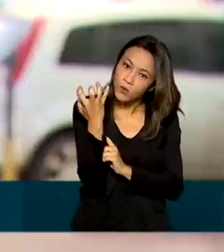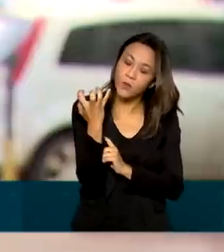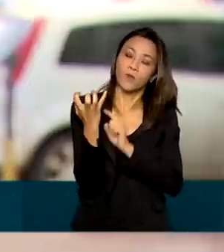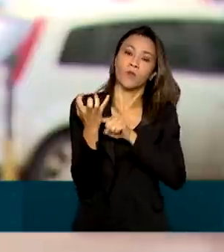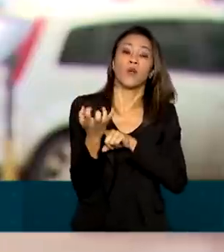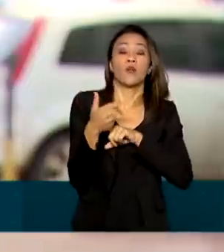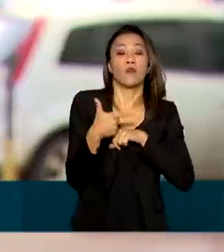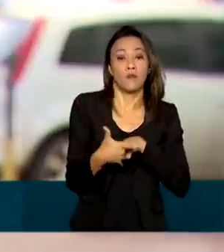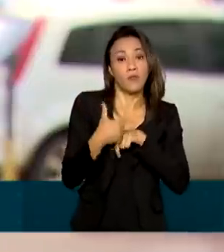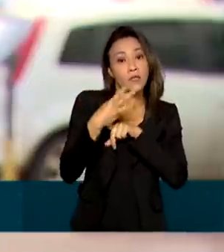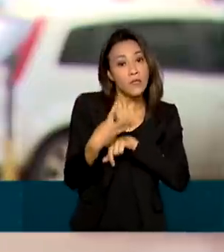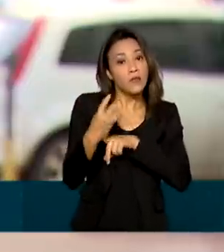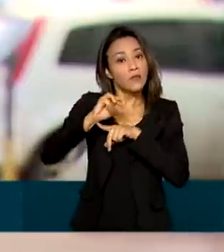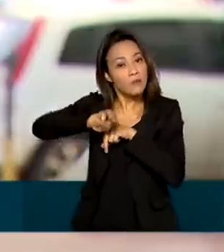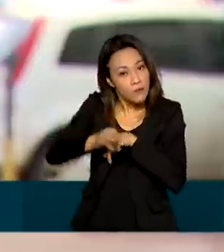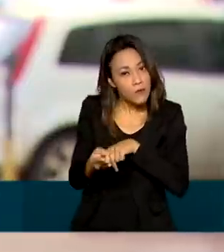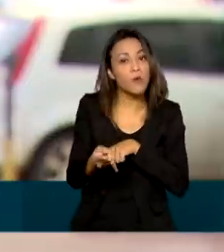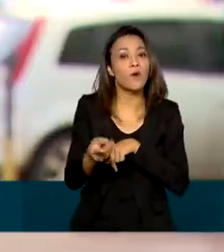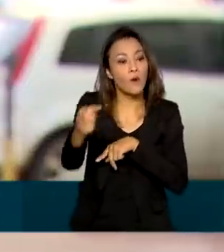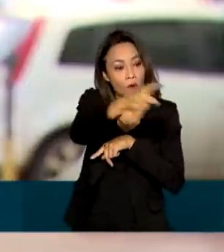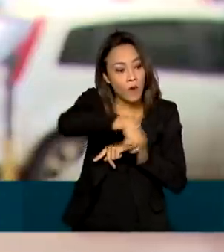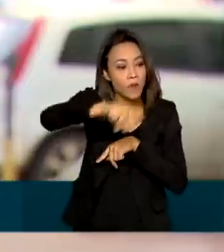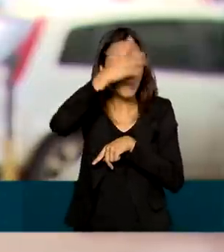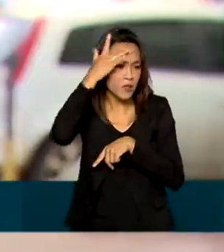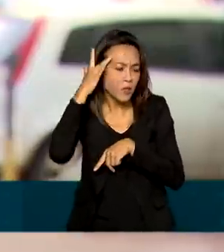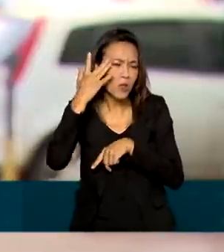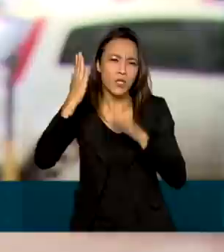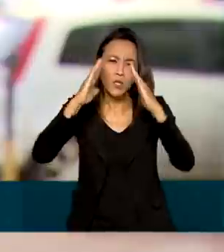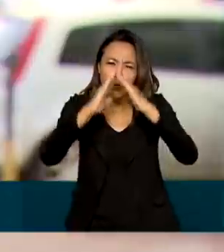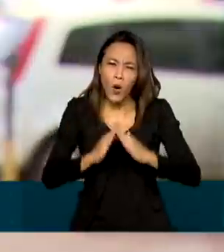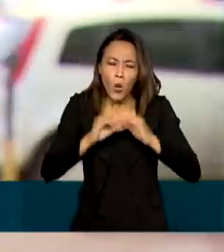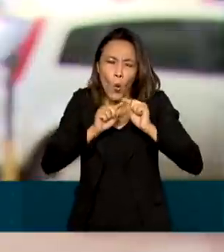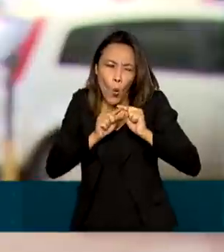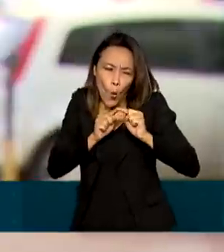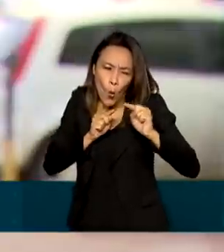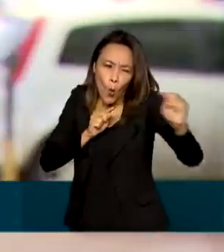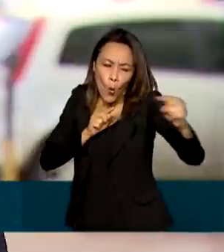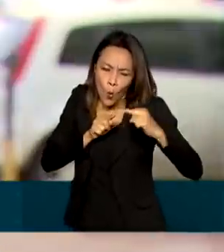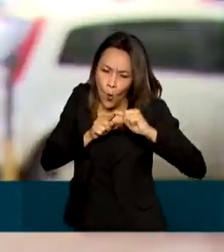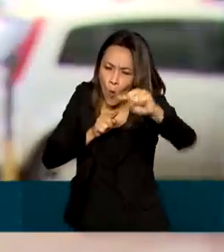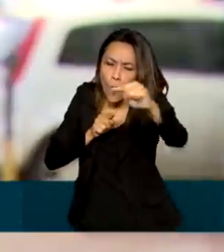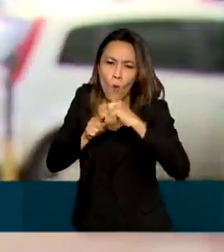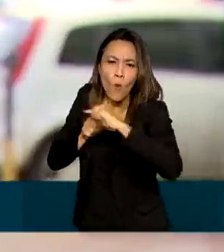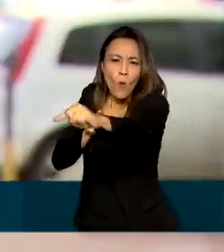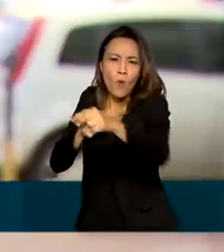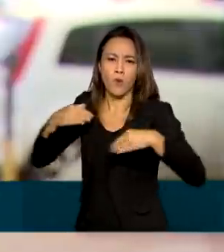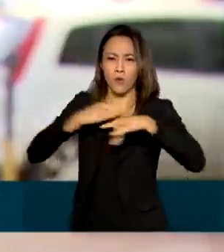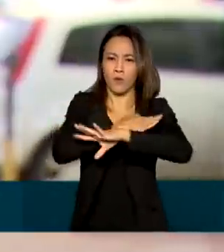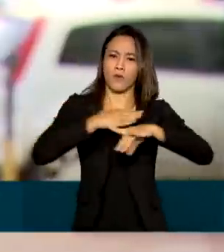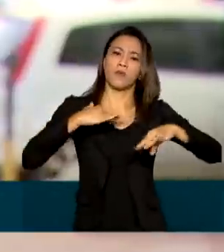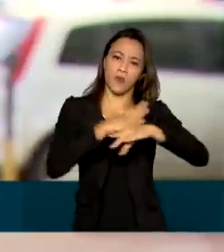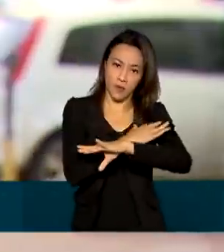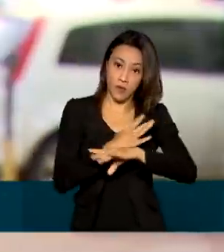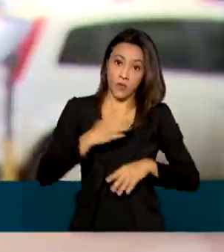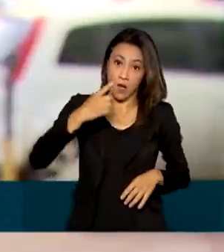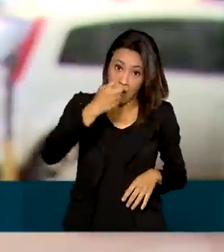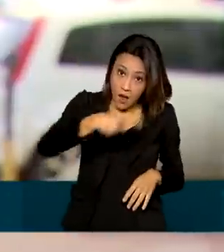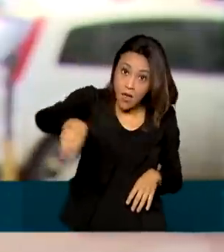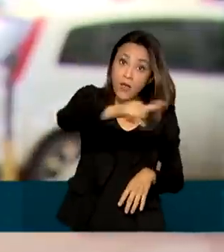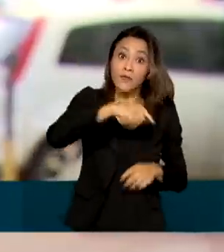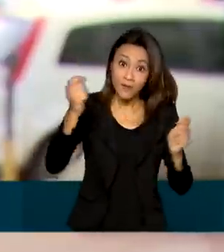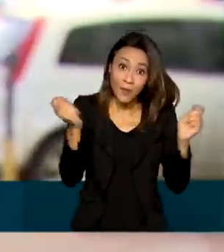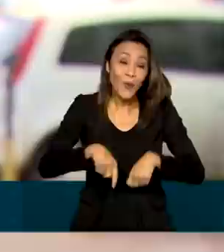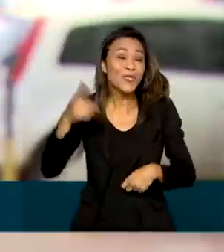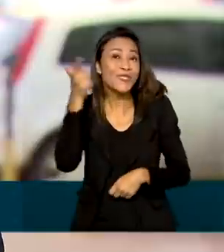23 milhões de pessoas moradoras de localidades afastadas dos grandes centros urbanos possam ouvir